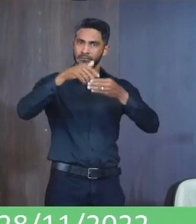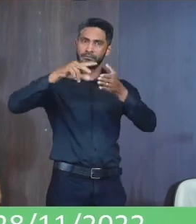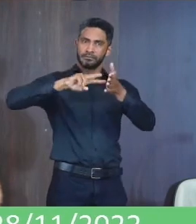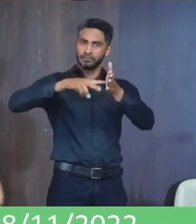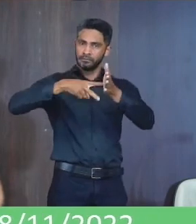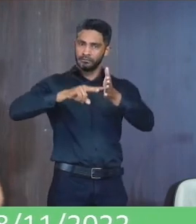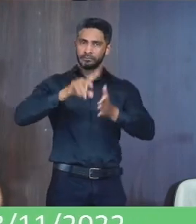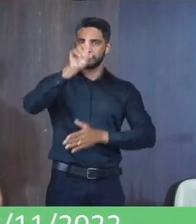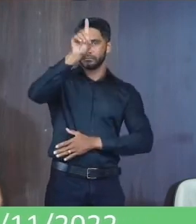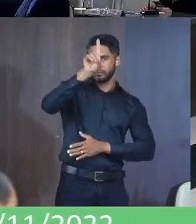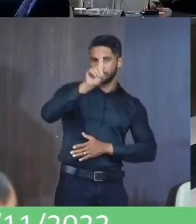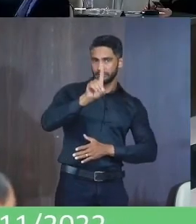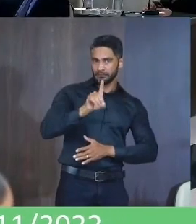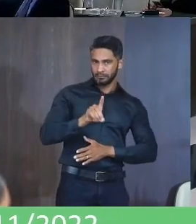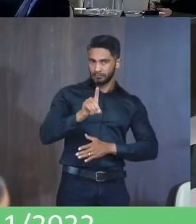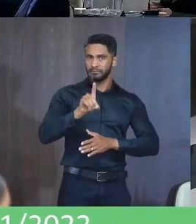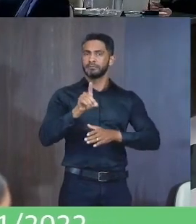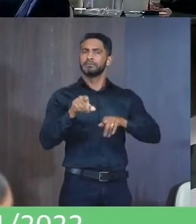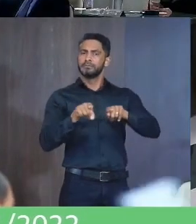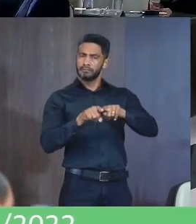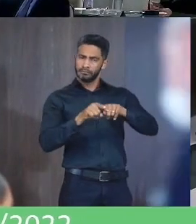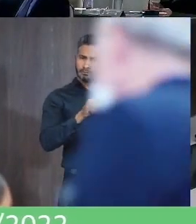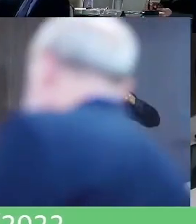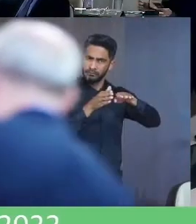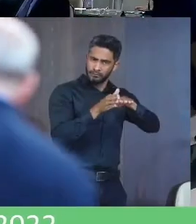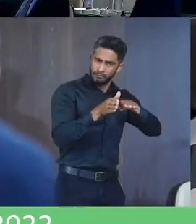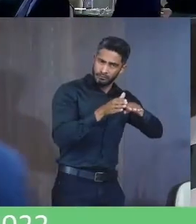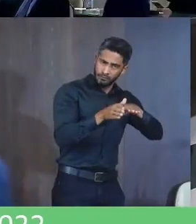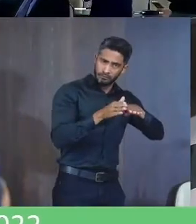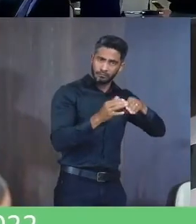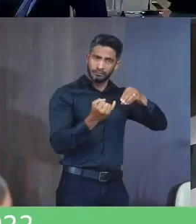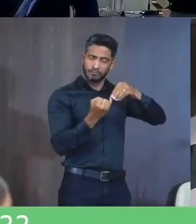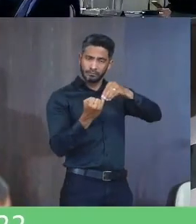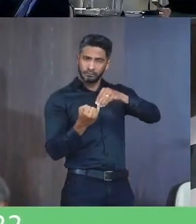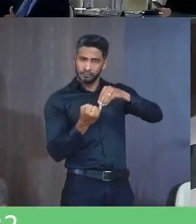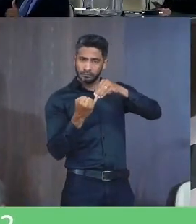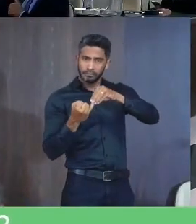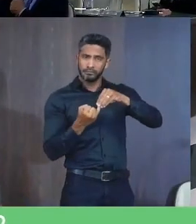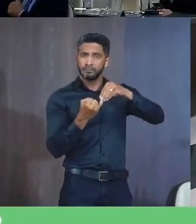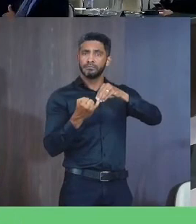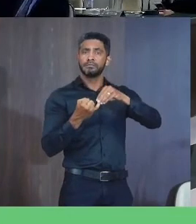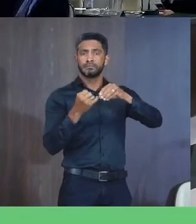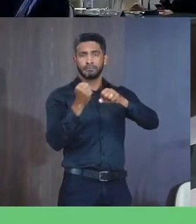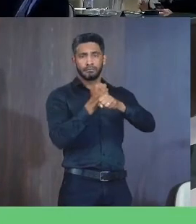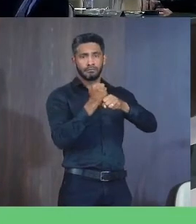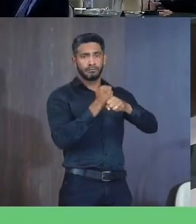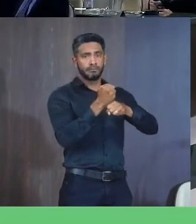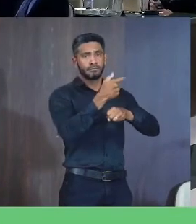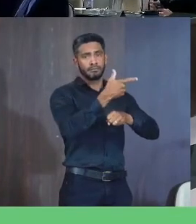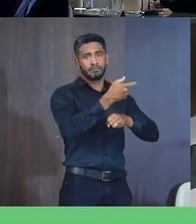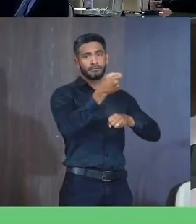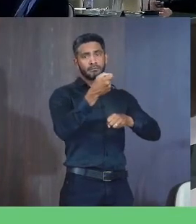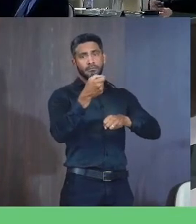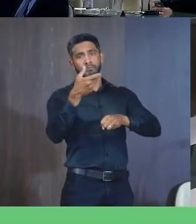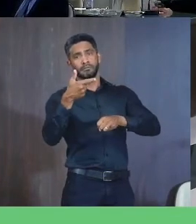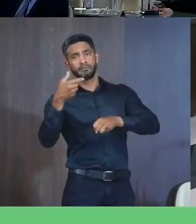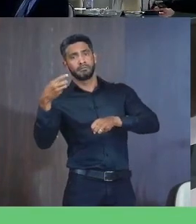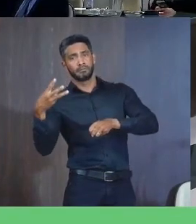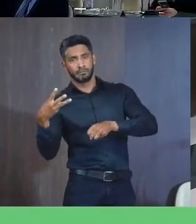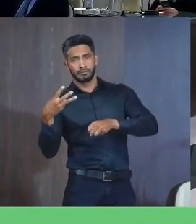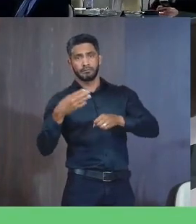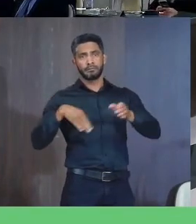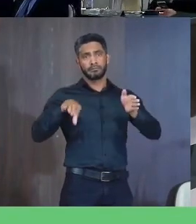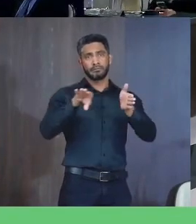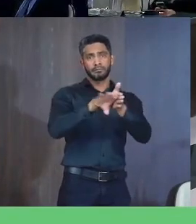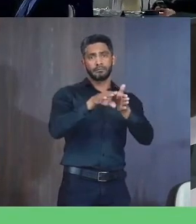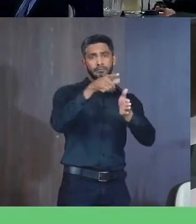Da diretoria e conselho fiscal Da entidade para o quinquênio 2023-2028